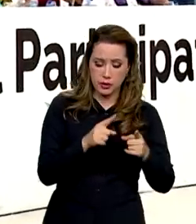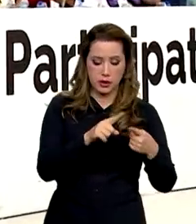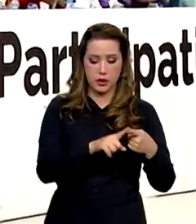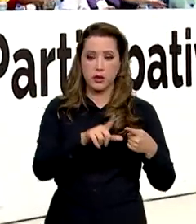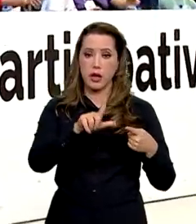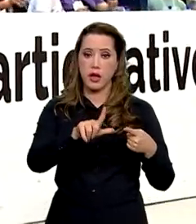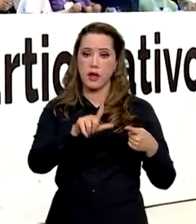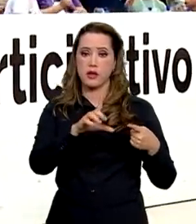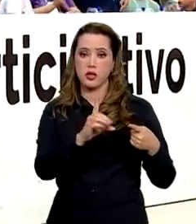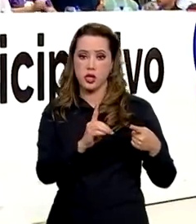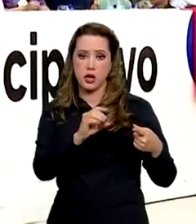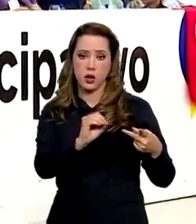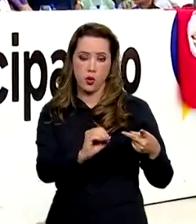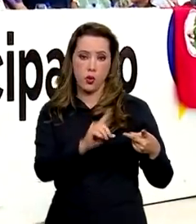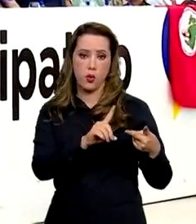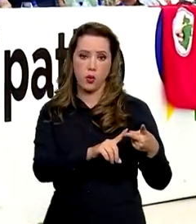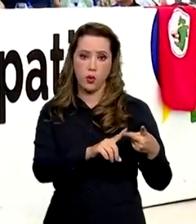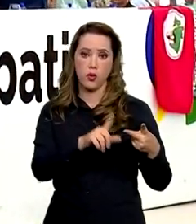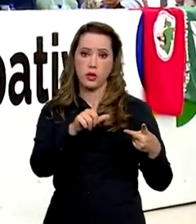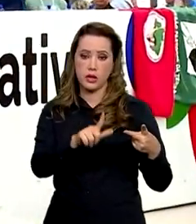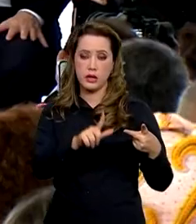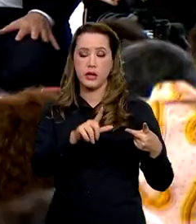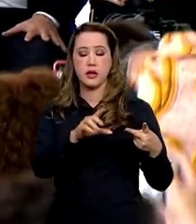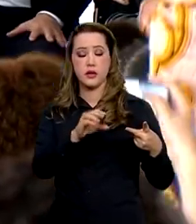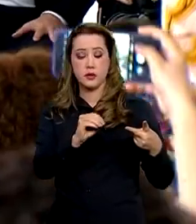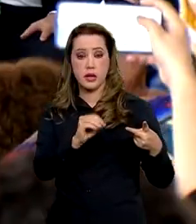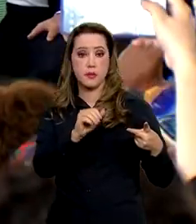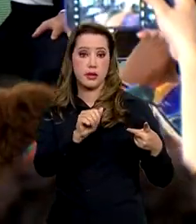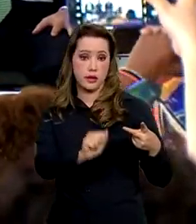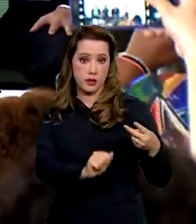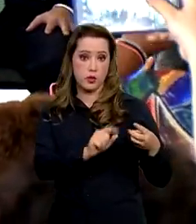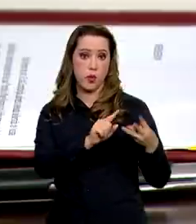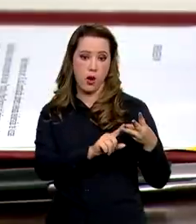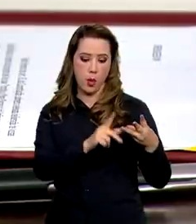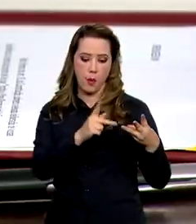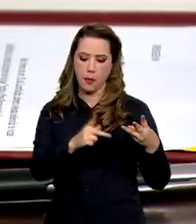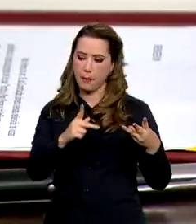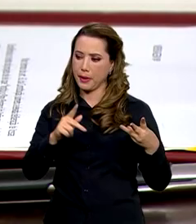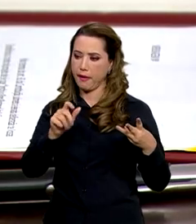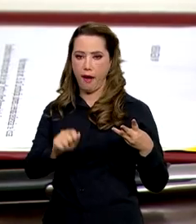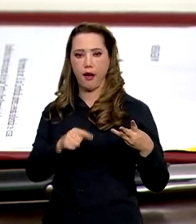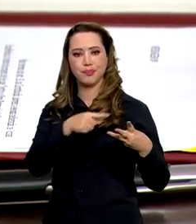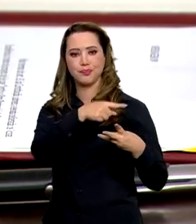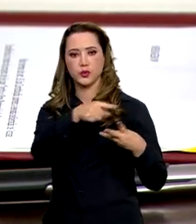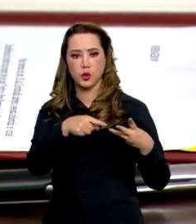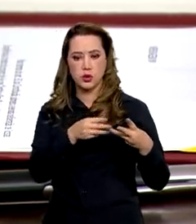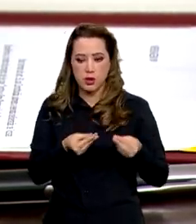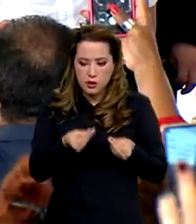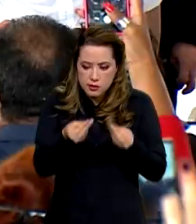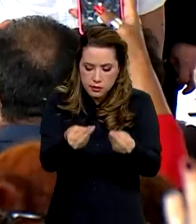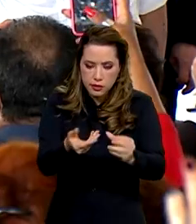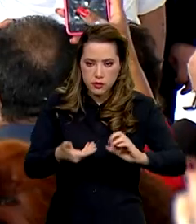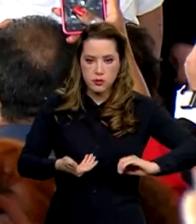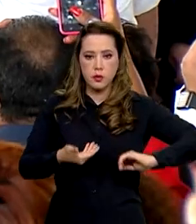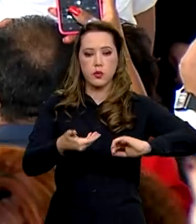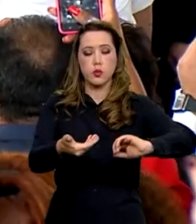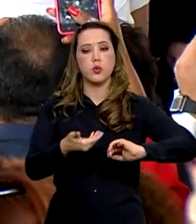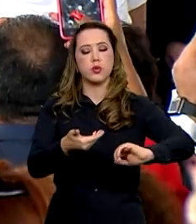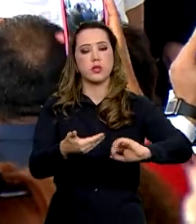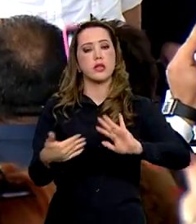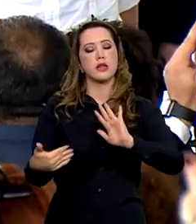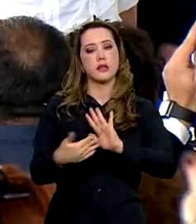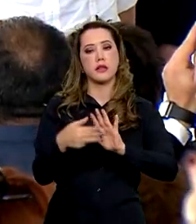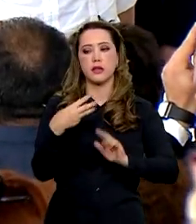orçamentárias e da lei orçamentária anual. Essas leis devem ser entregues ao Congresso Nacional até